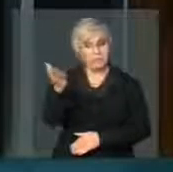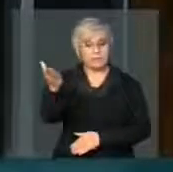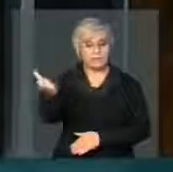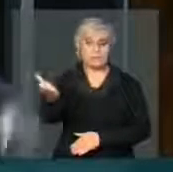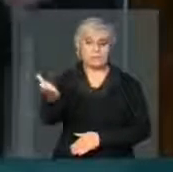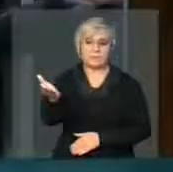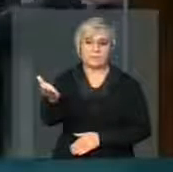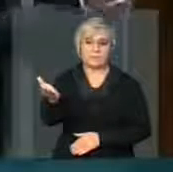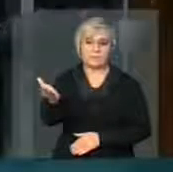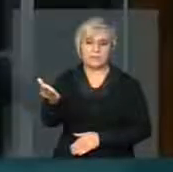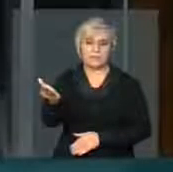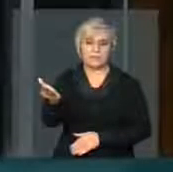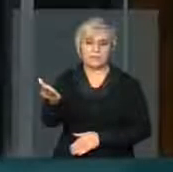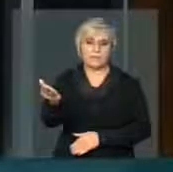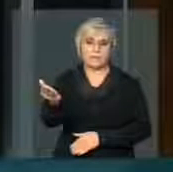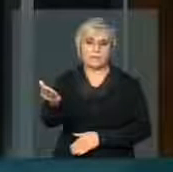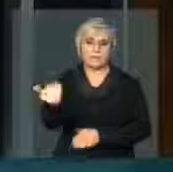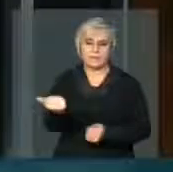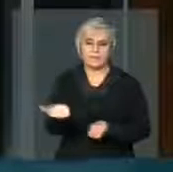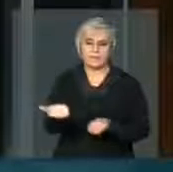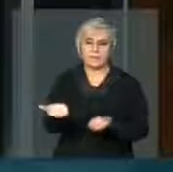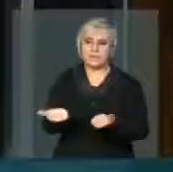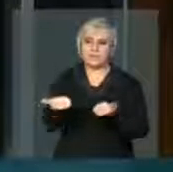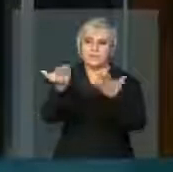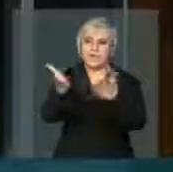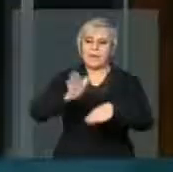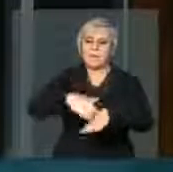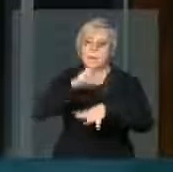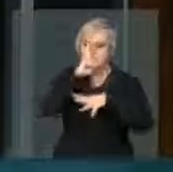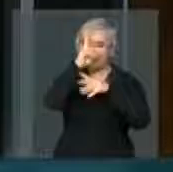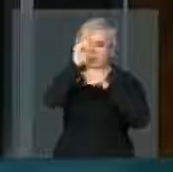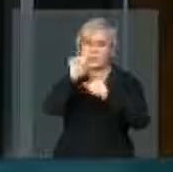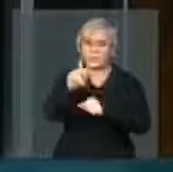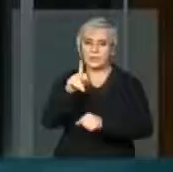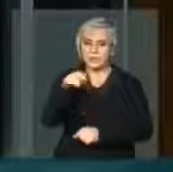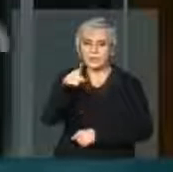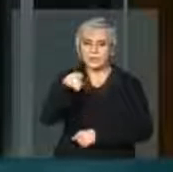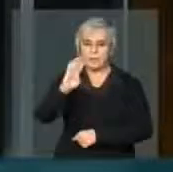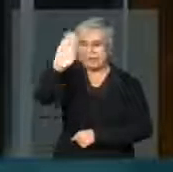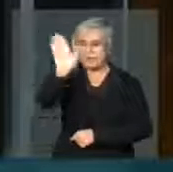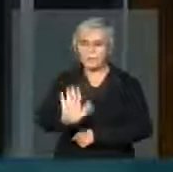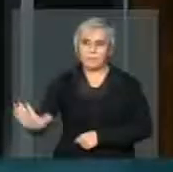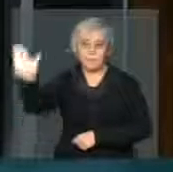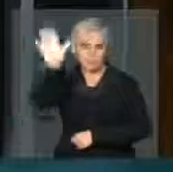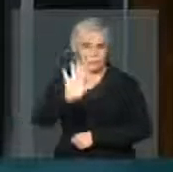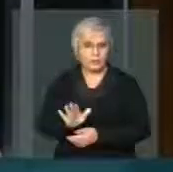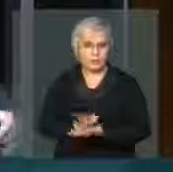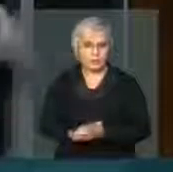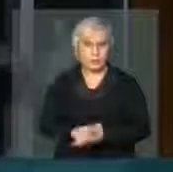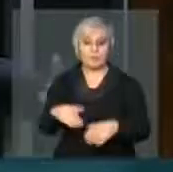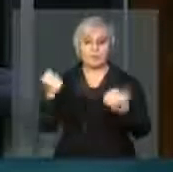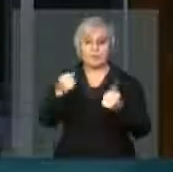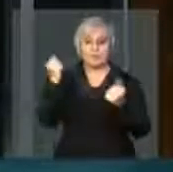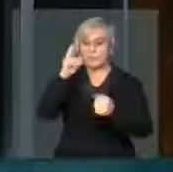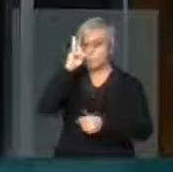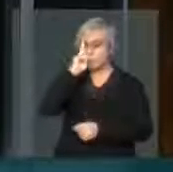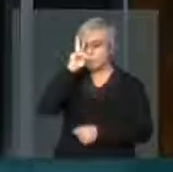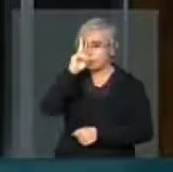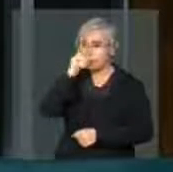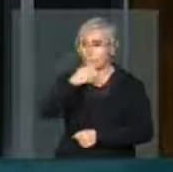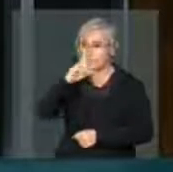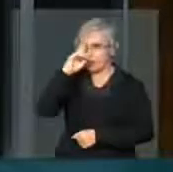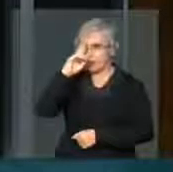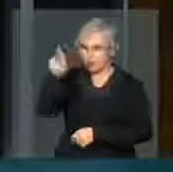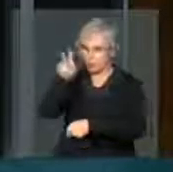por dar mais poder ao PMDB Nacional. Porque não podemos esquecer, o que vossa excelência